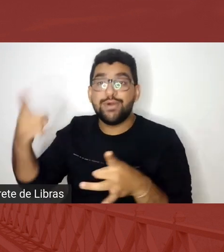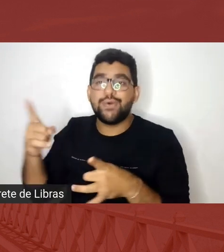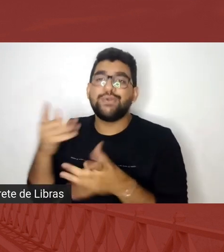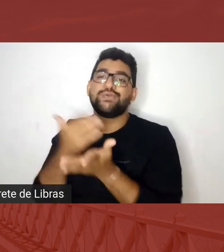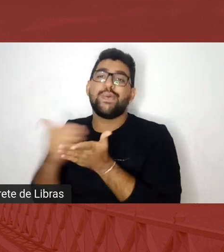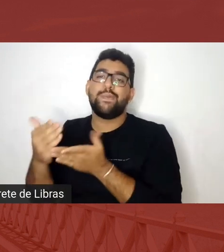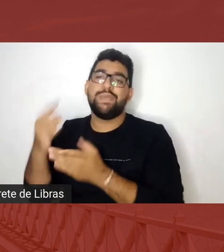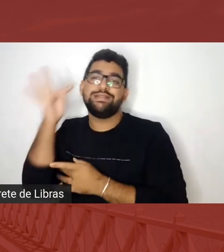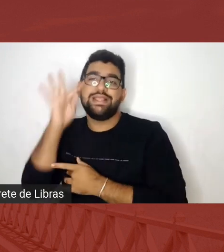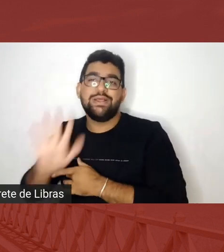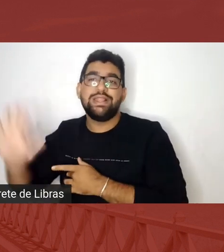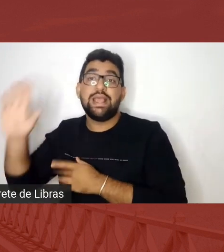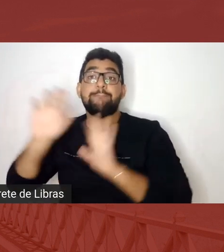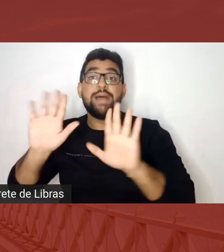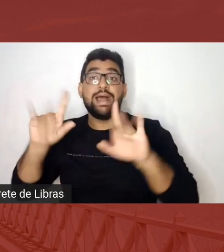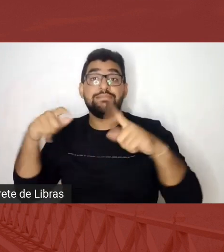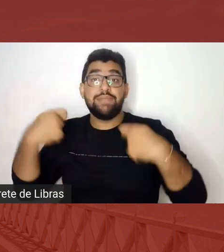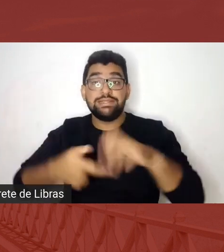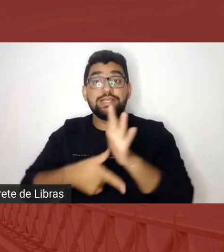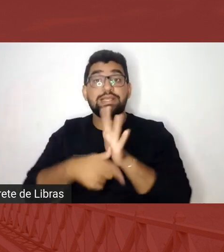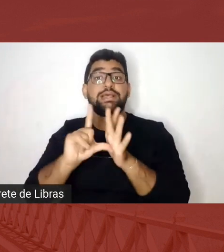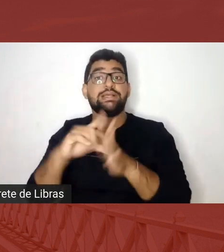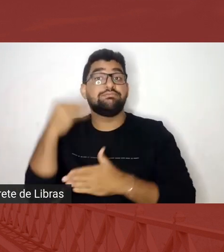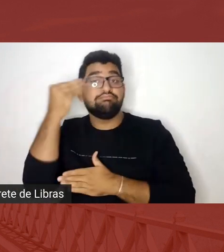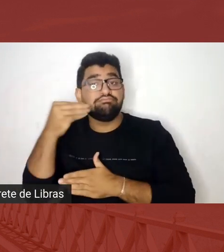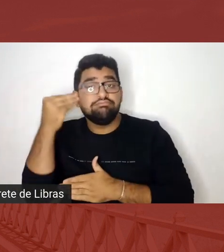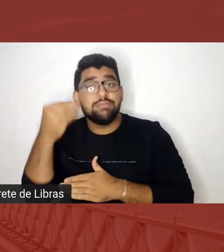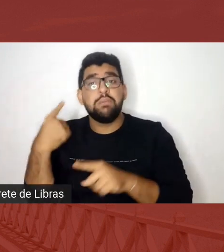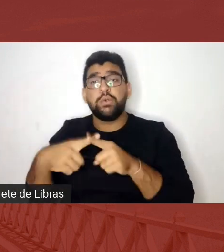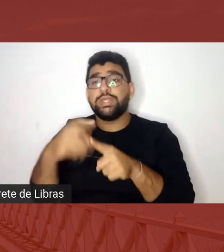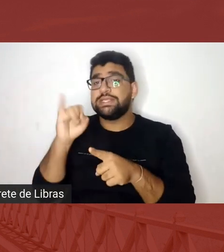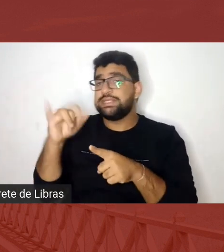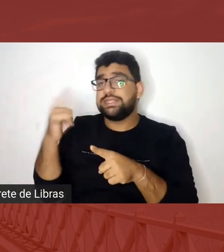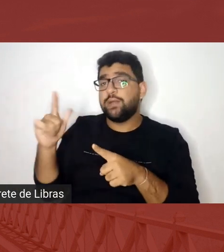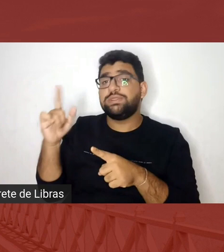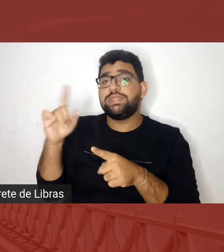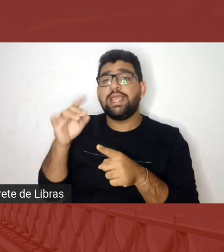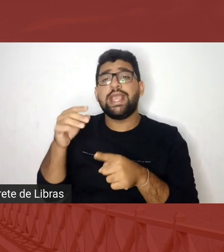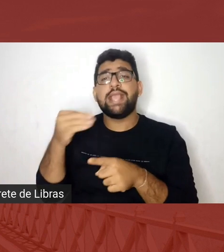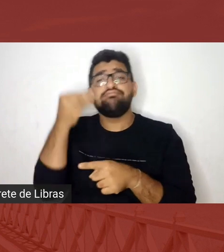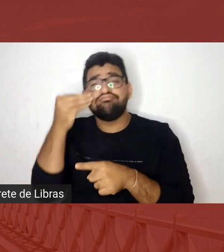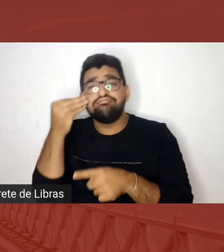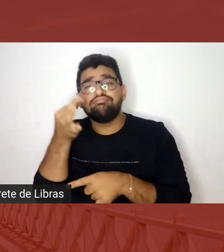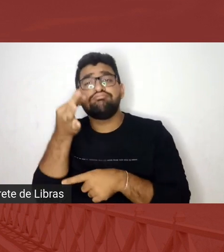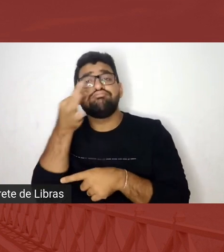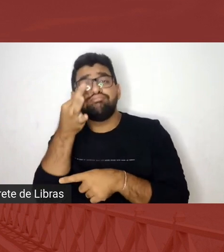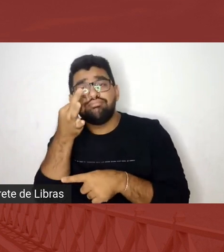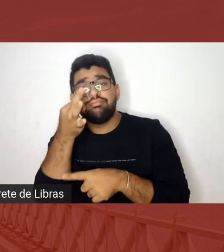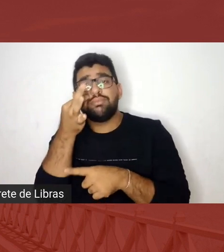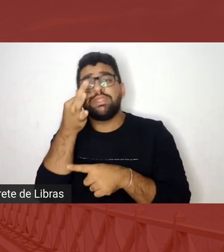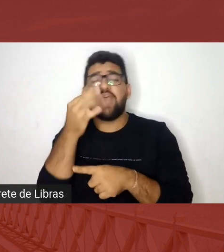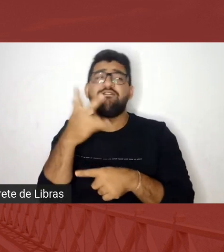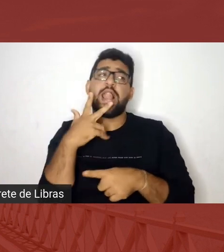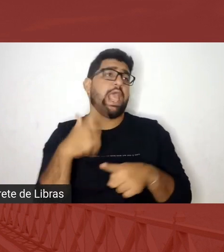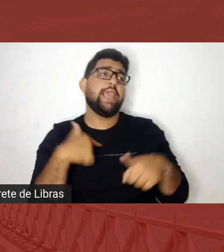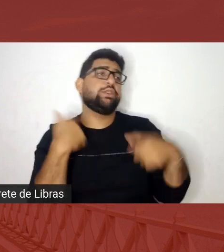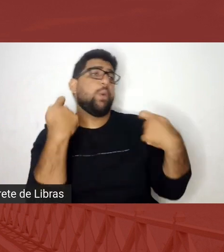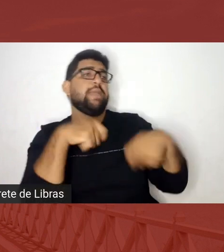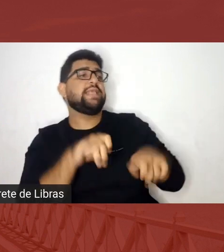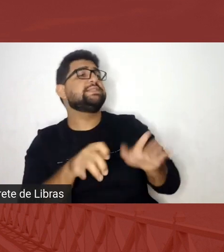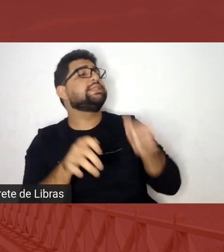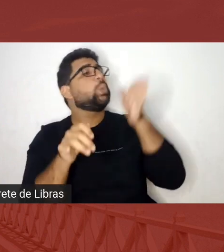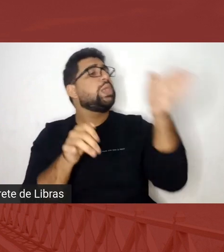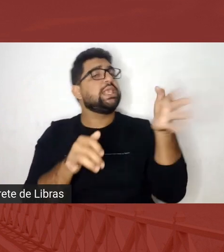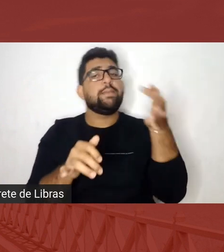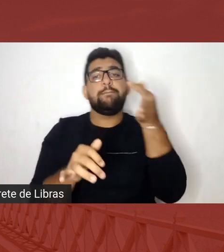também tem que conviver, porque senão a gente vai ficando isso, a vai perdendo essa questão da oratória, por quê? Porque, ah, eu não preciso ir naquele, ah, eu não preciso